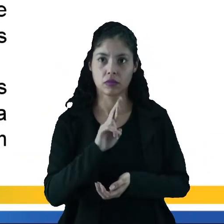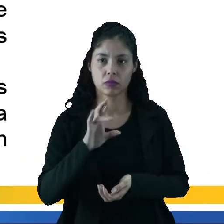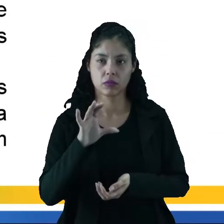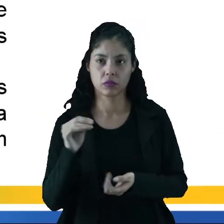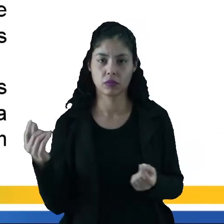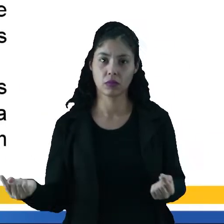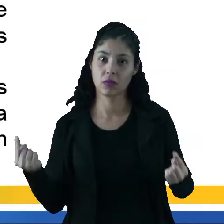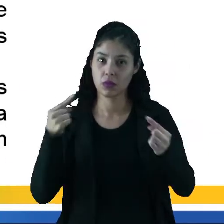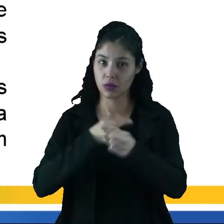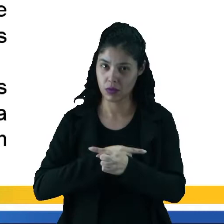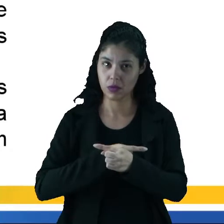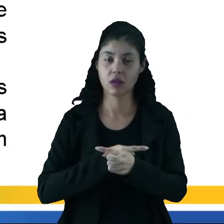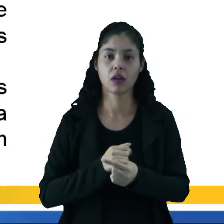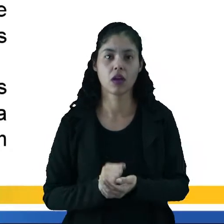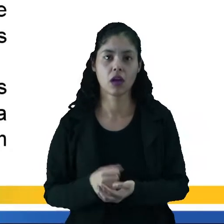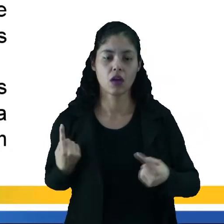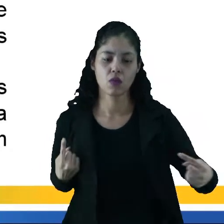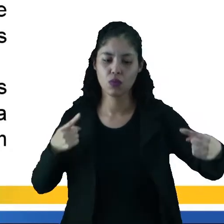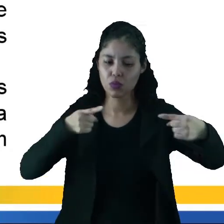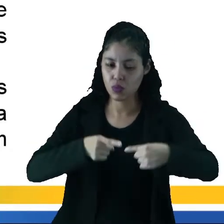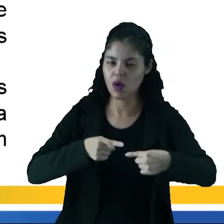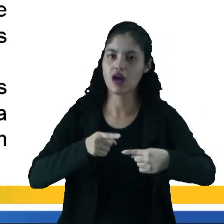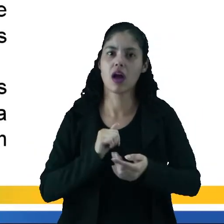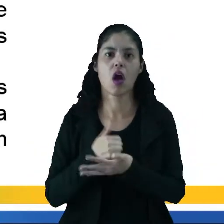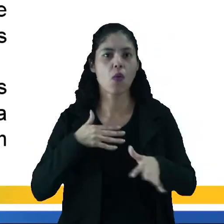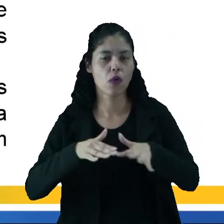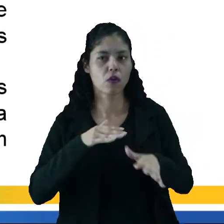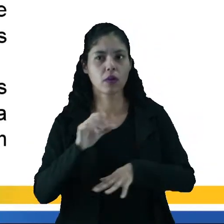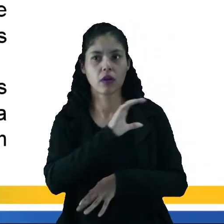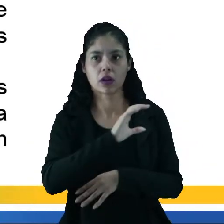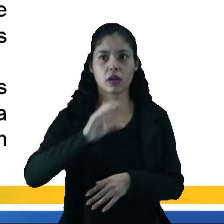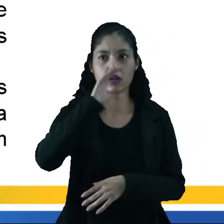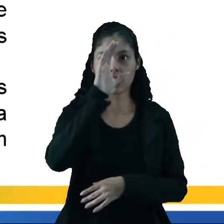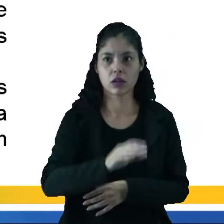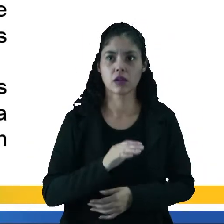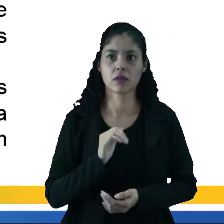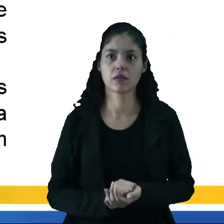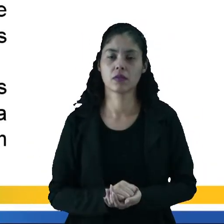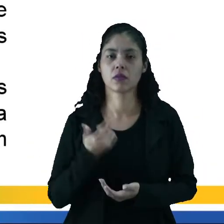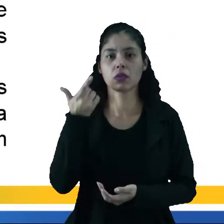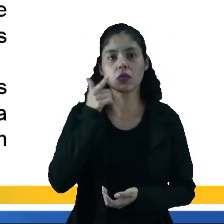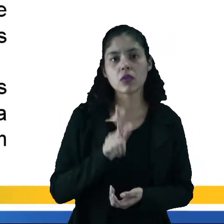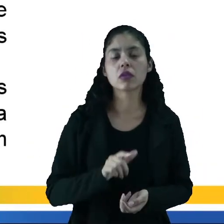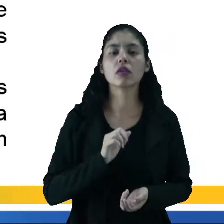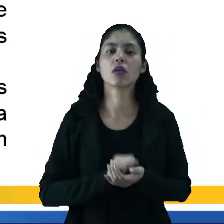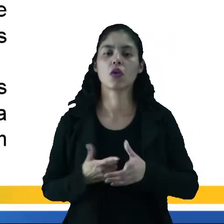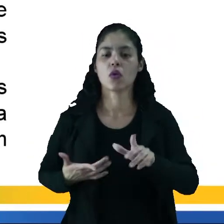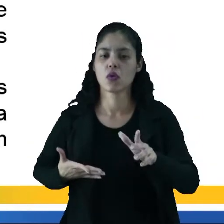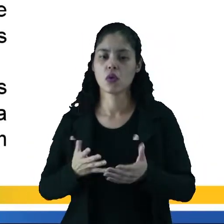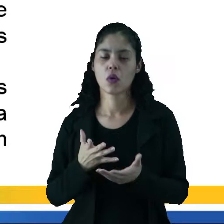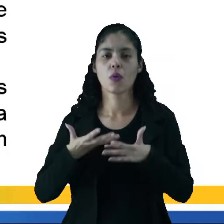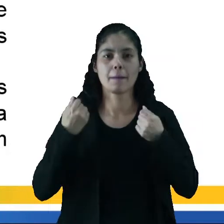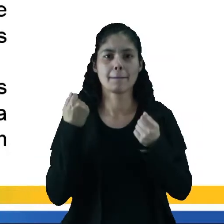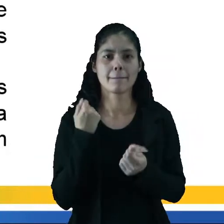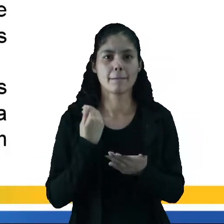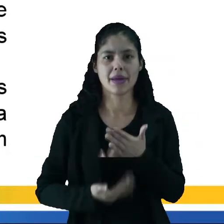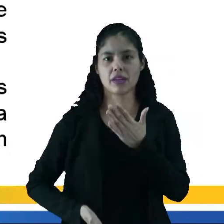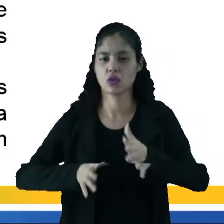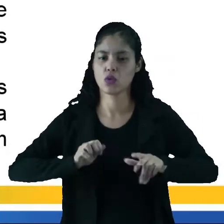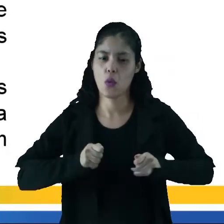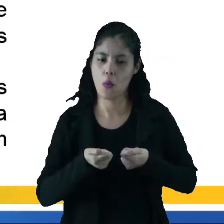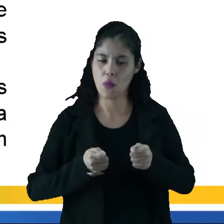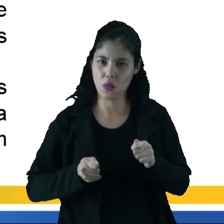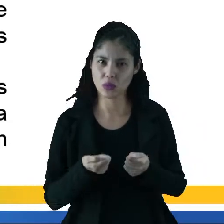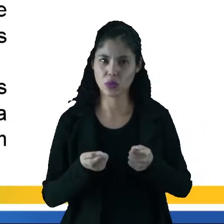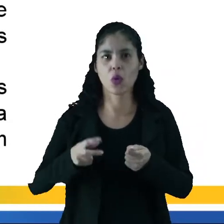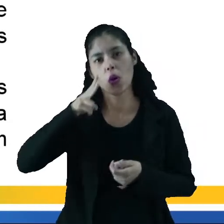contra a reforma. Foi movimento pelo qual a Igreja Católica buscava recuperar o poder que havia perdido com